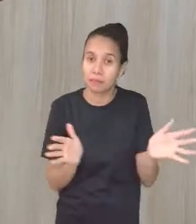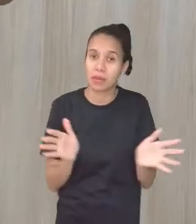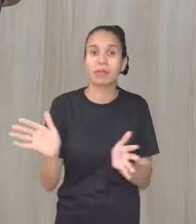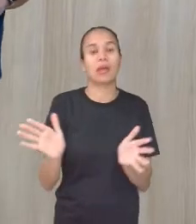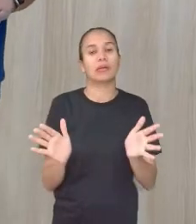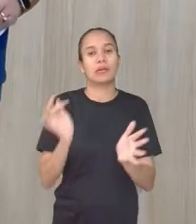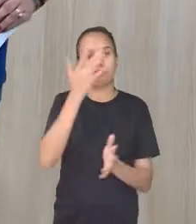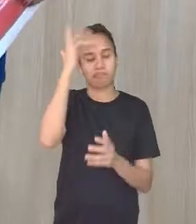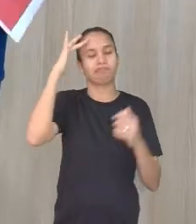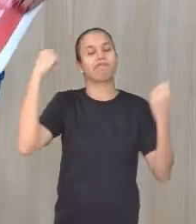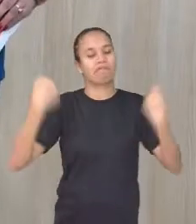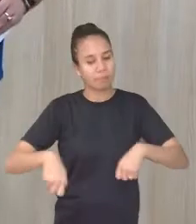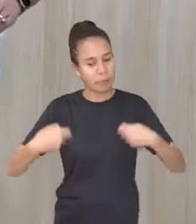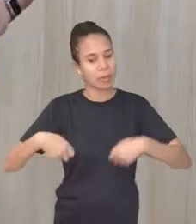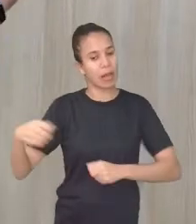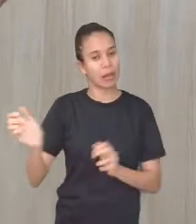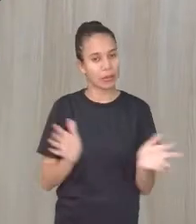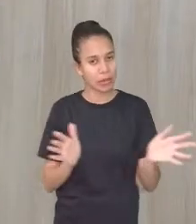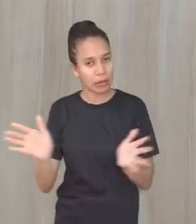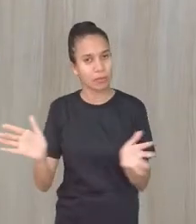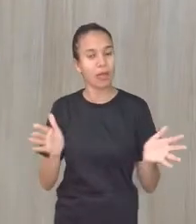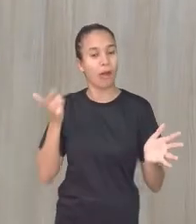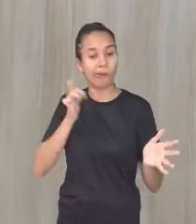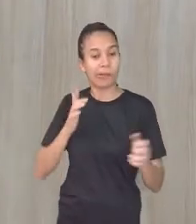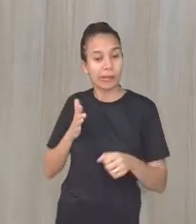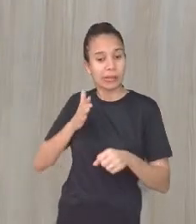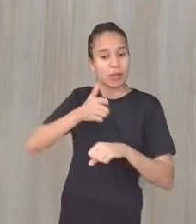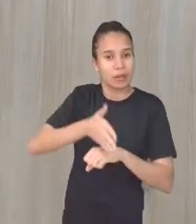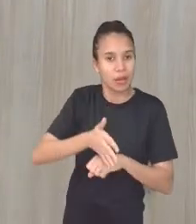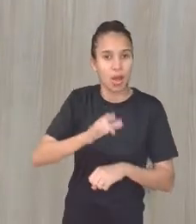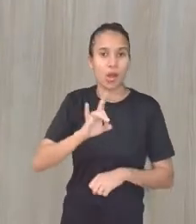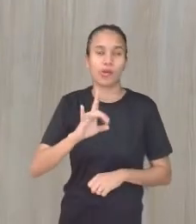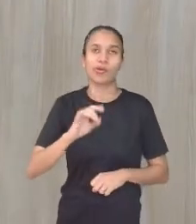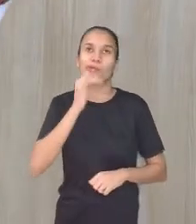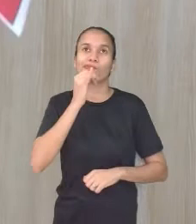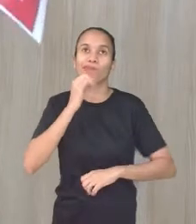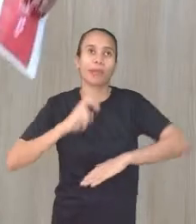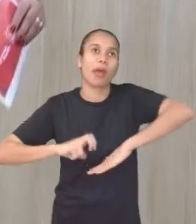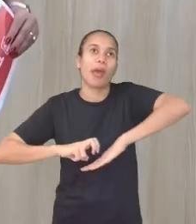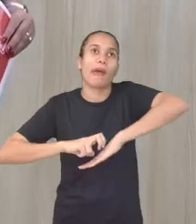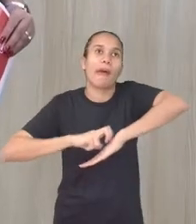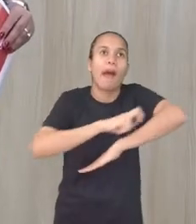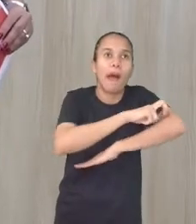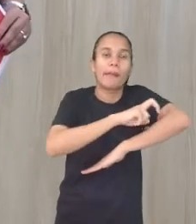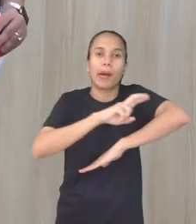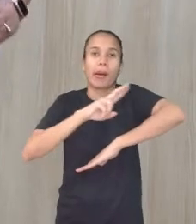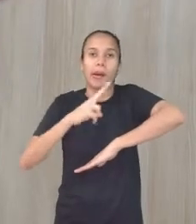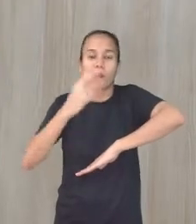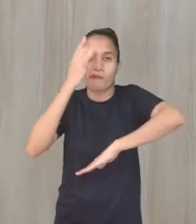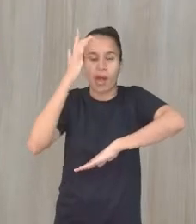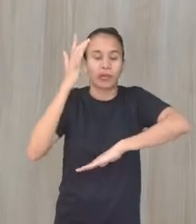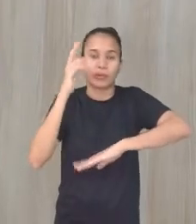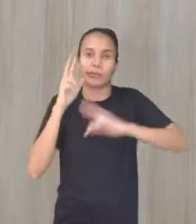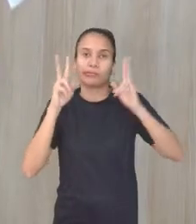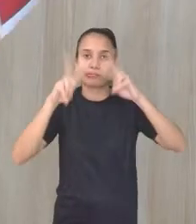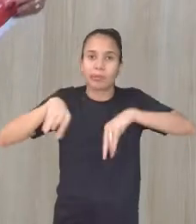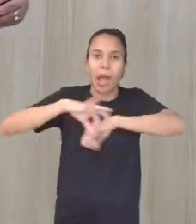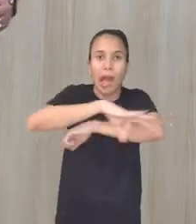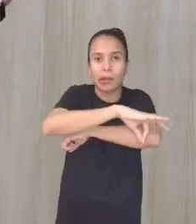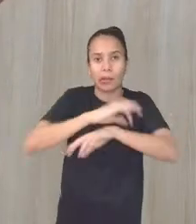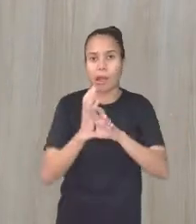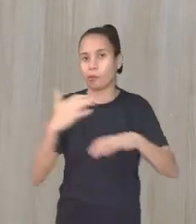O que essas pessoas precisam é ter acesso. E a gente não vai pensar só numa rampa, né? Numa facilidade motora. São uma